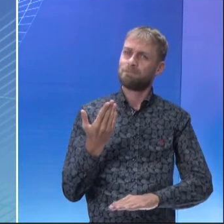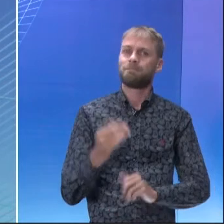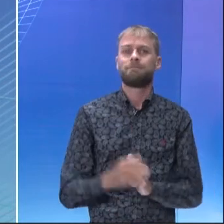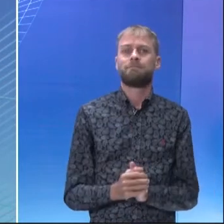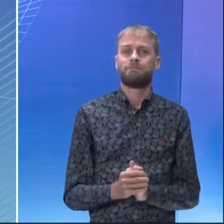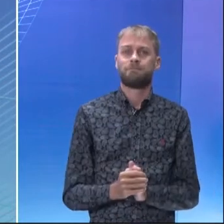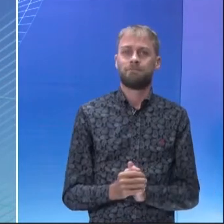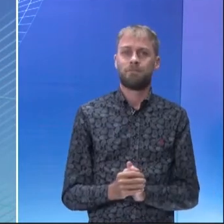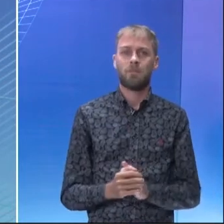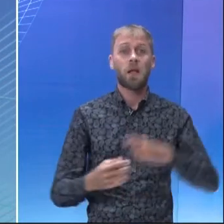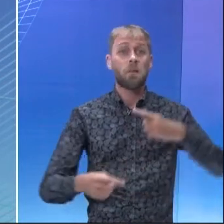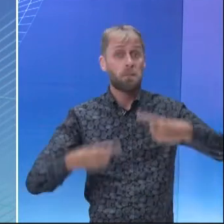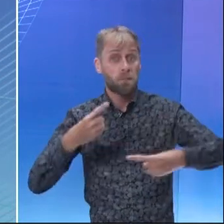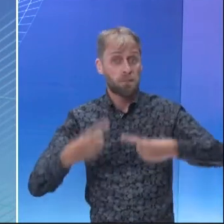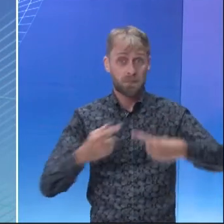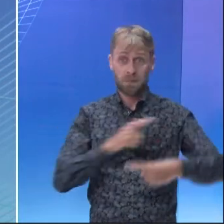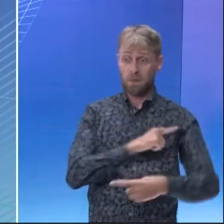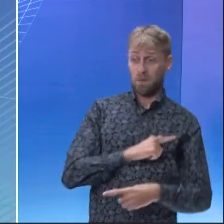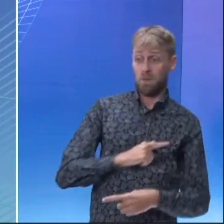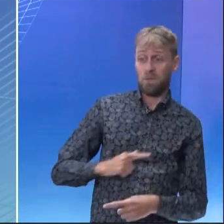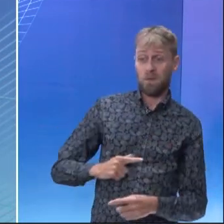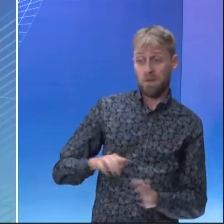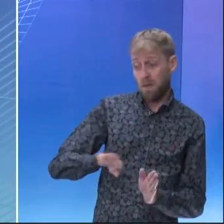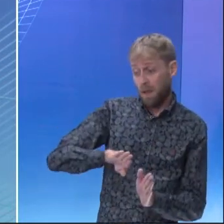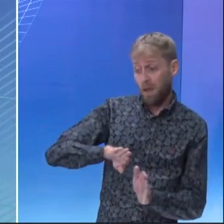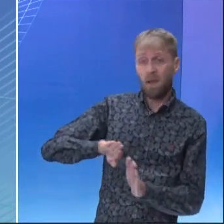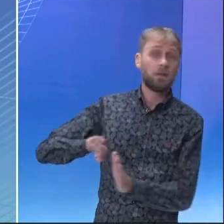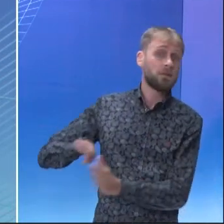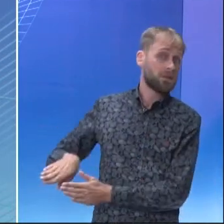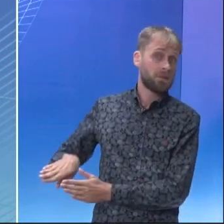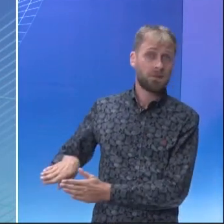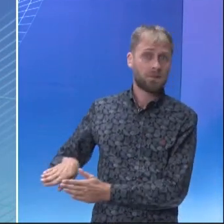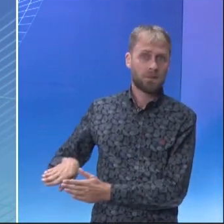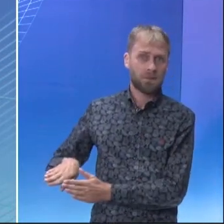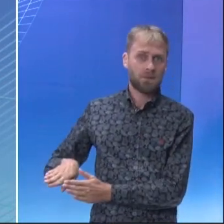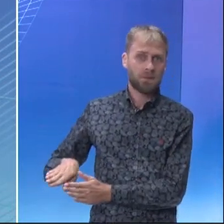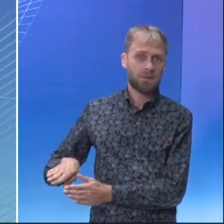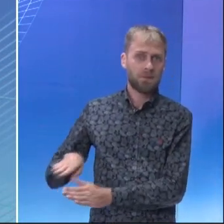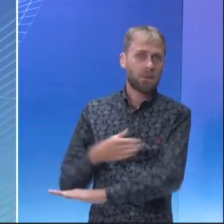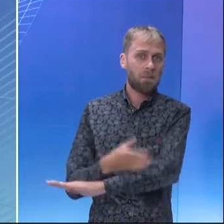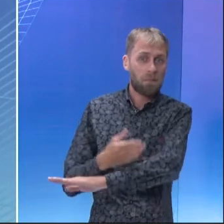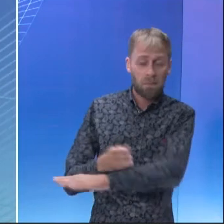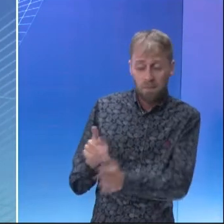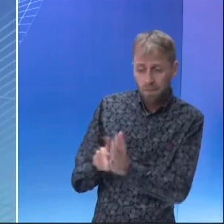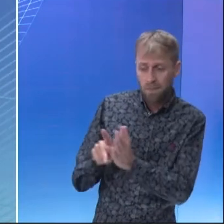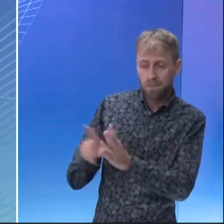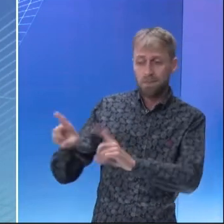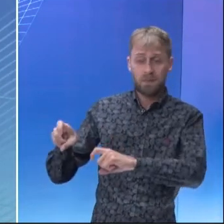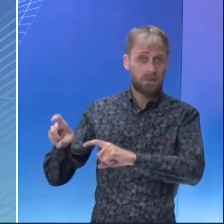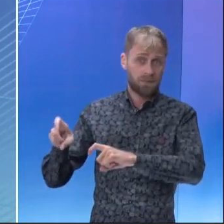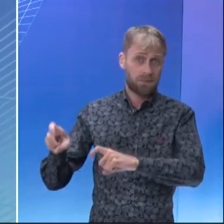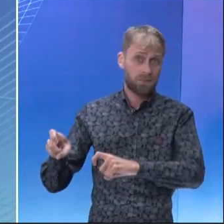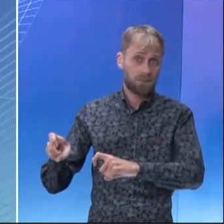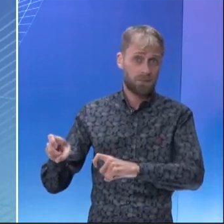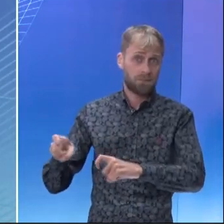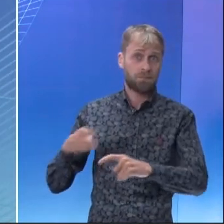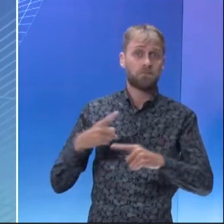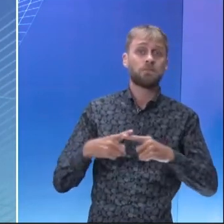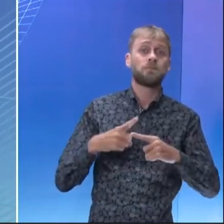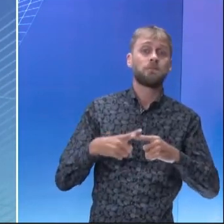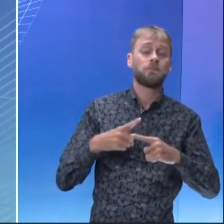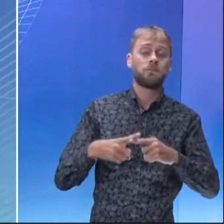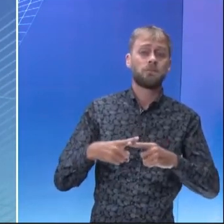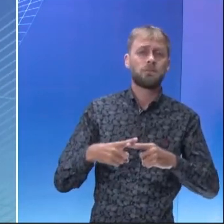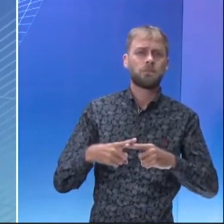E a política governamental, ela tem marginalizado esse tipo de agricultura. Por